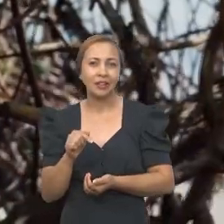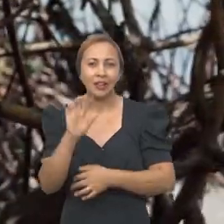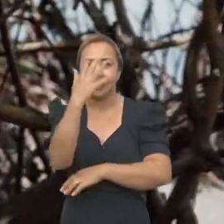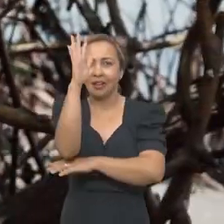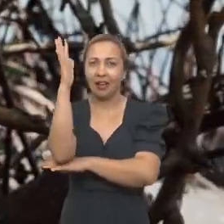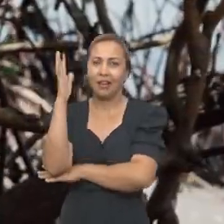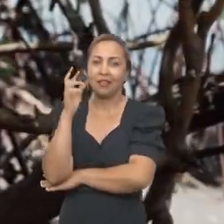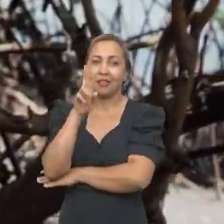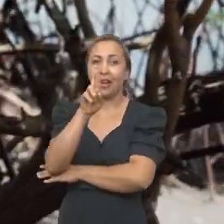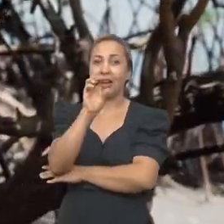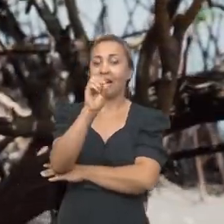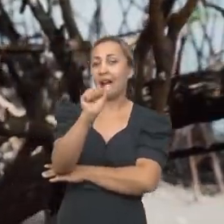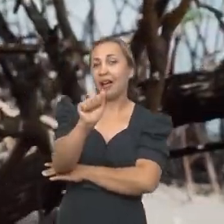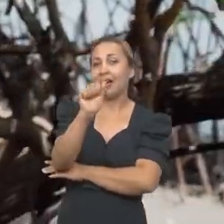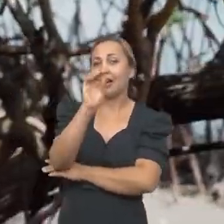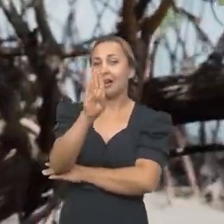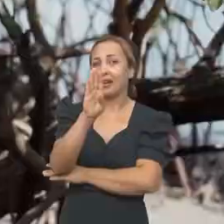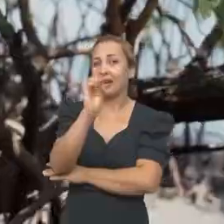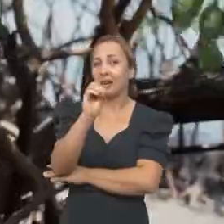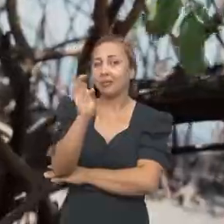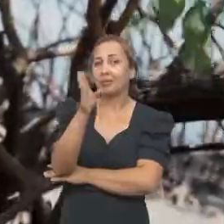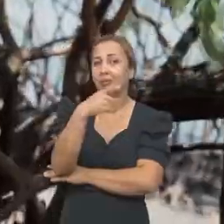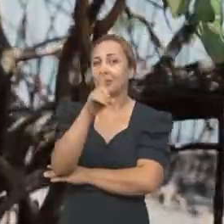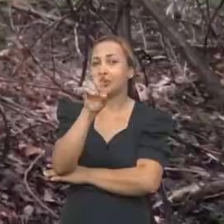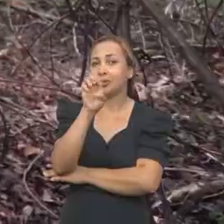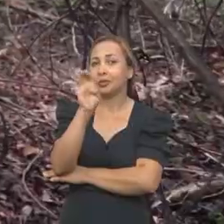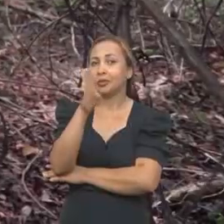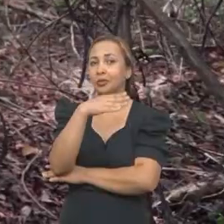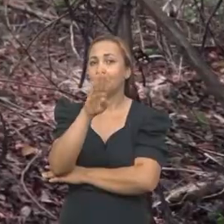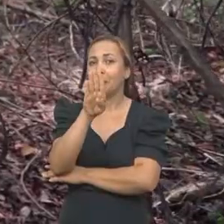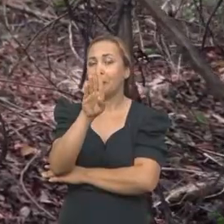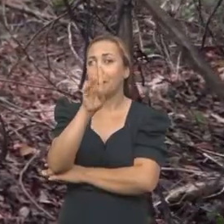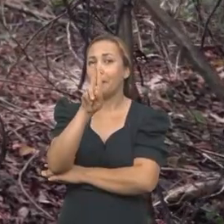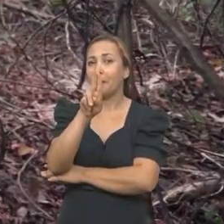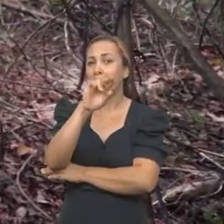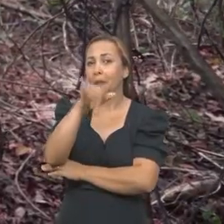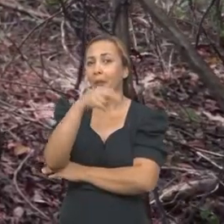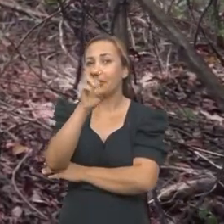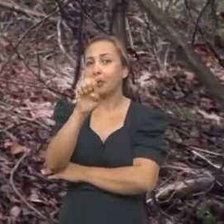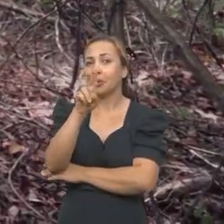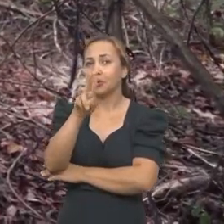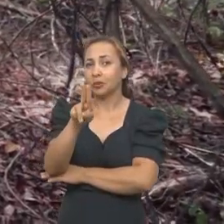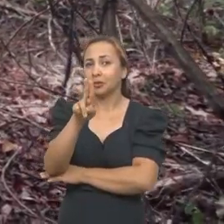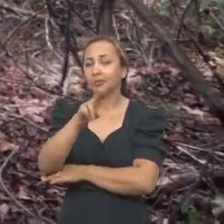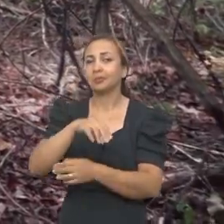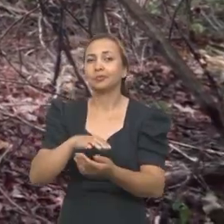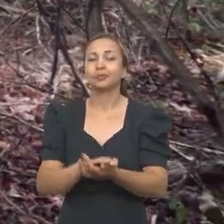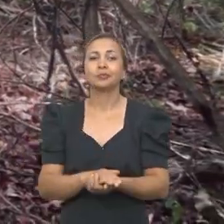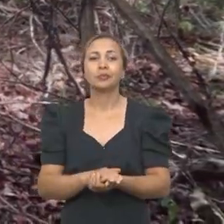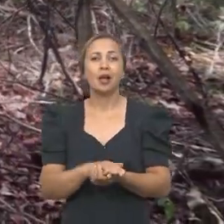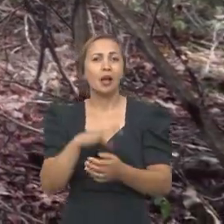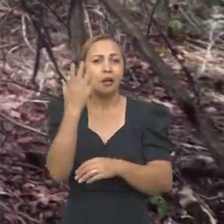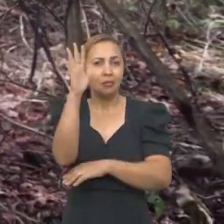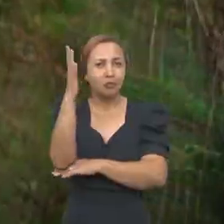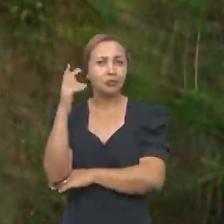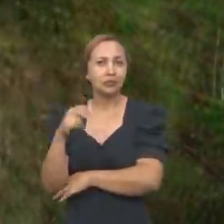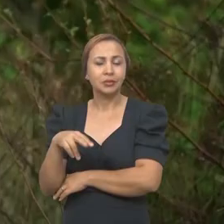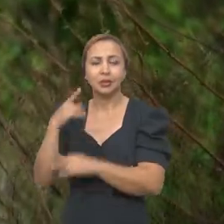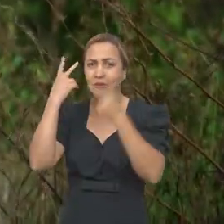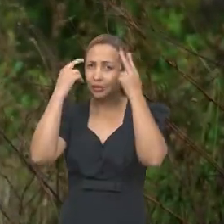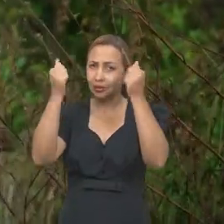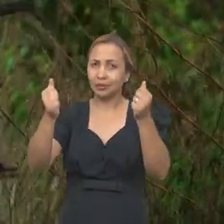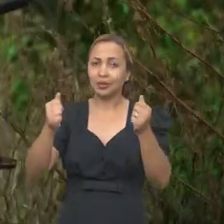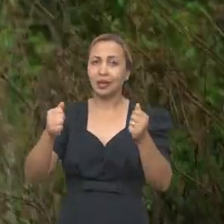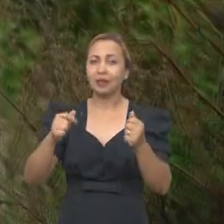Esta é a árvore Rabo de Bugil, um nome carinhoso dado à espécie da albergia Ecastophyllum,